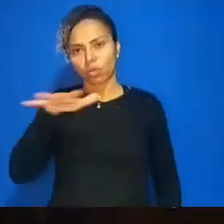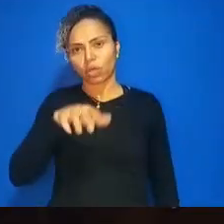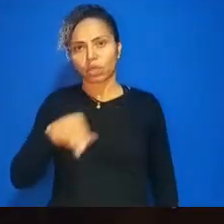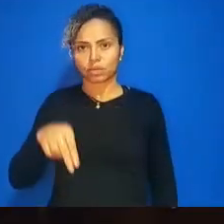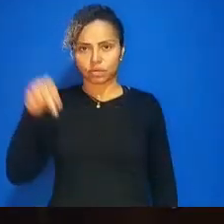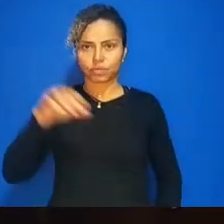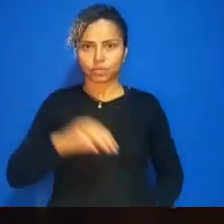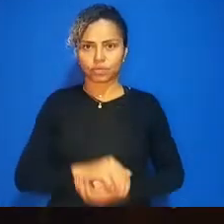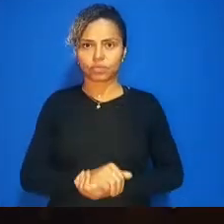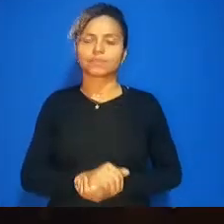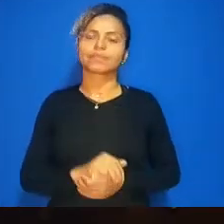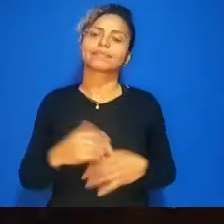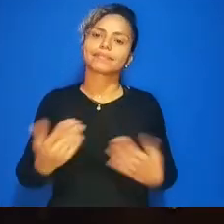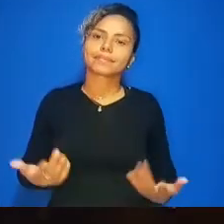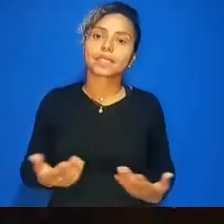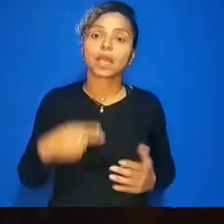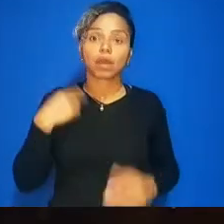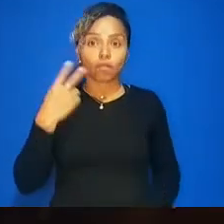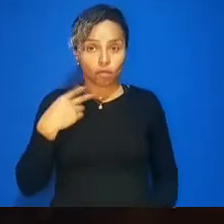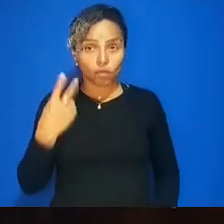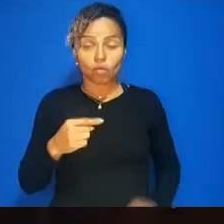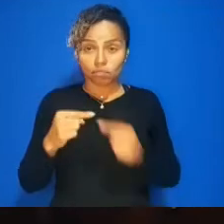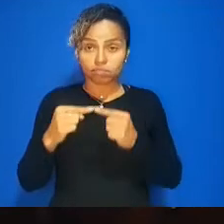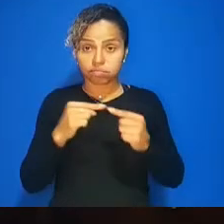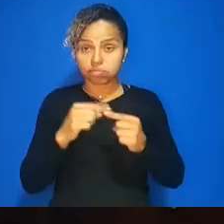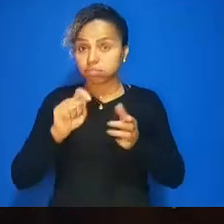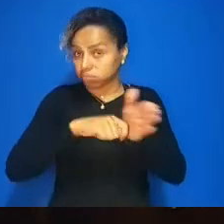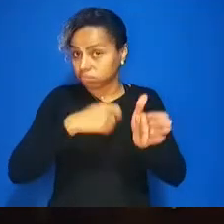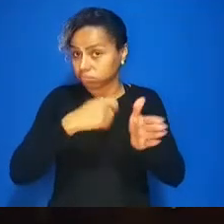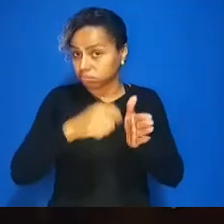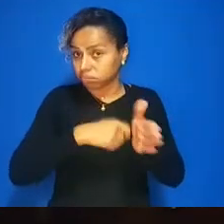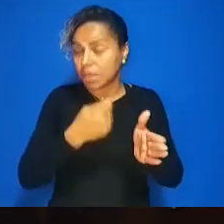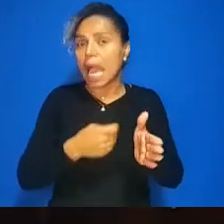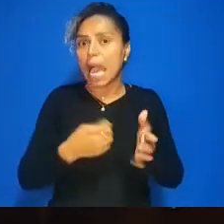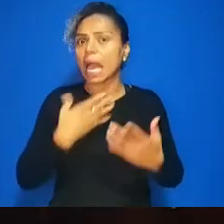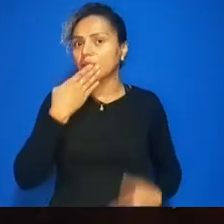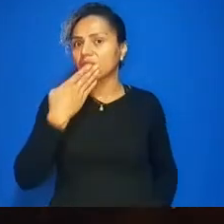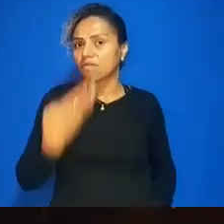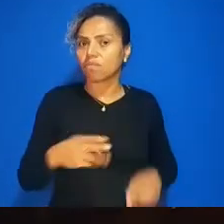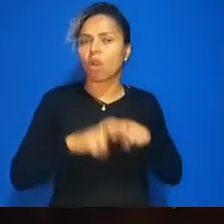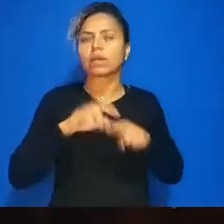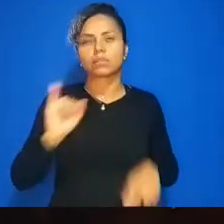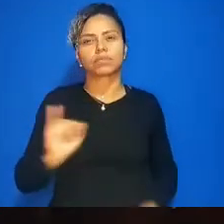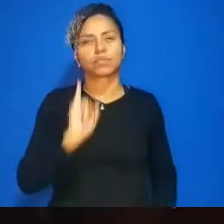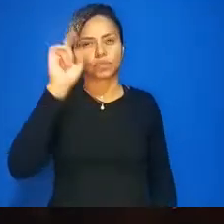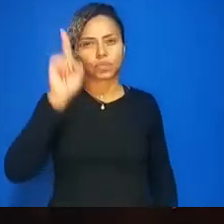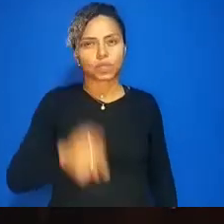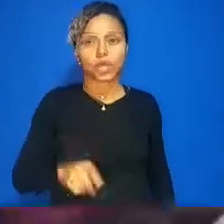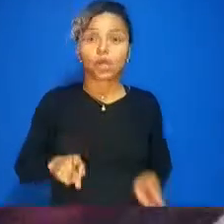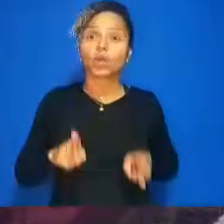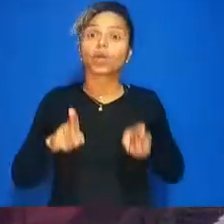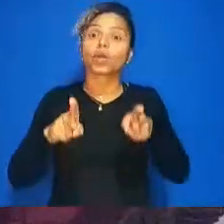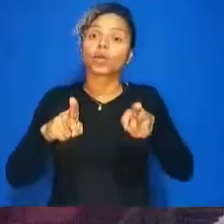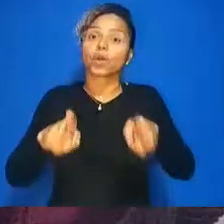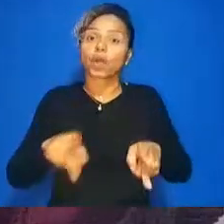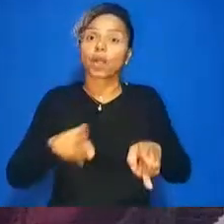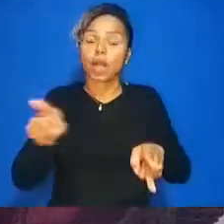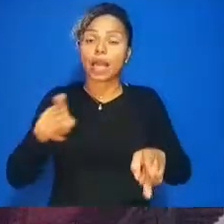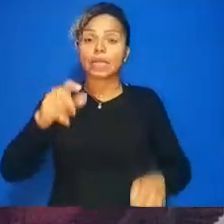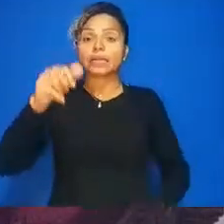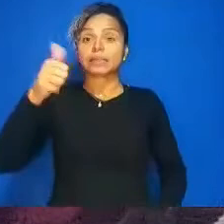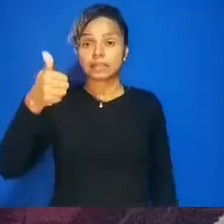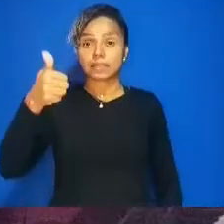assinaram a representação estão favoráveis porque é uma representação importante a permanência da centésima septuagésima